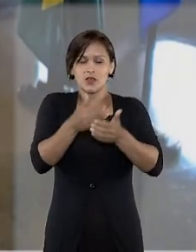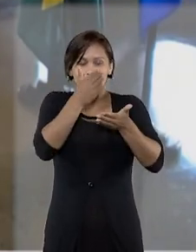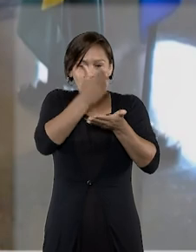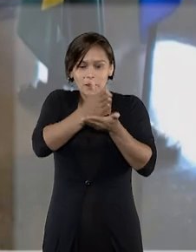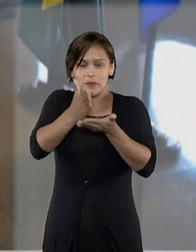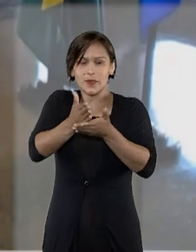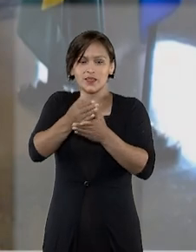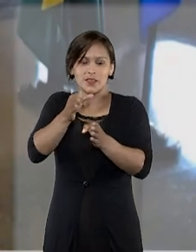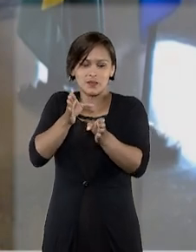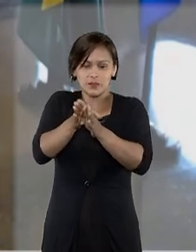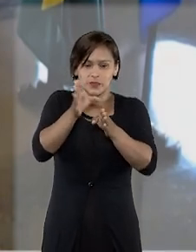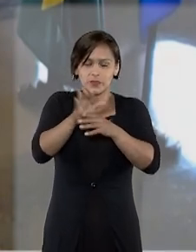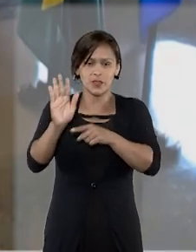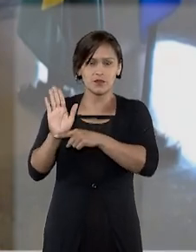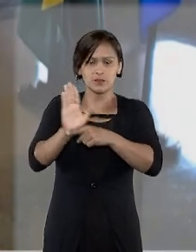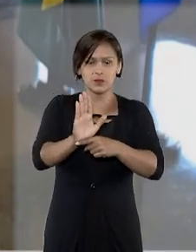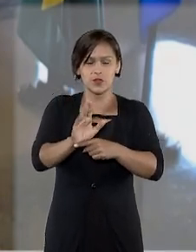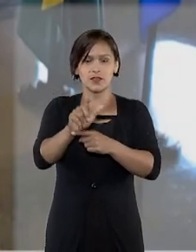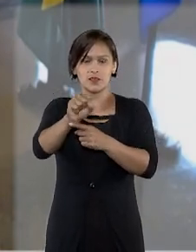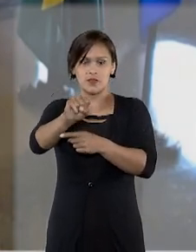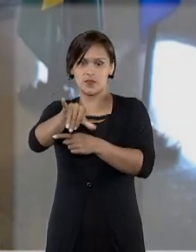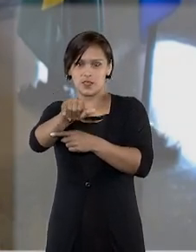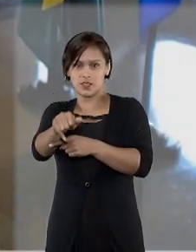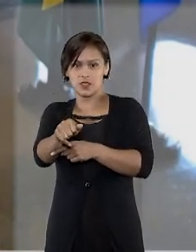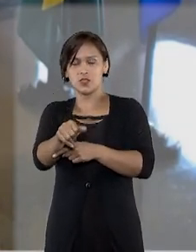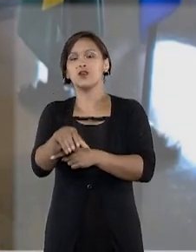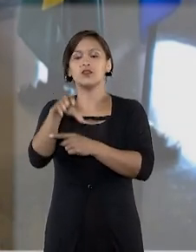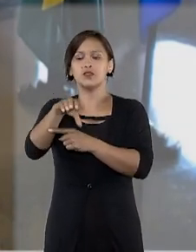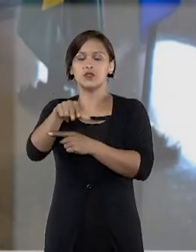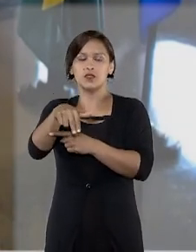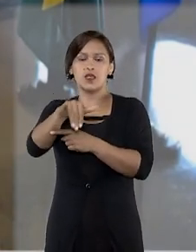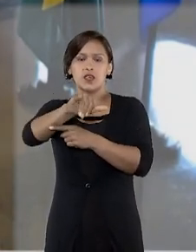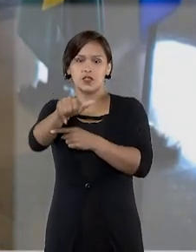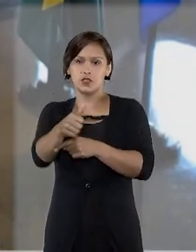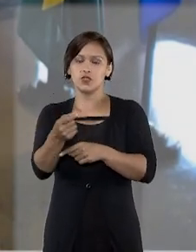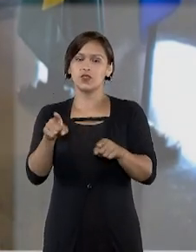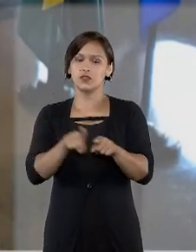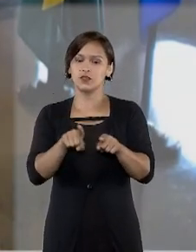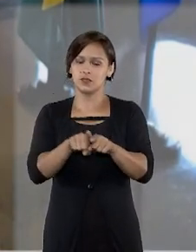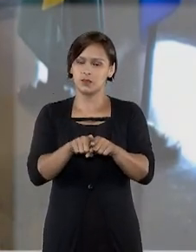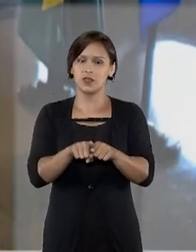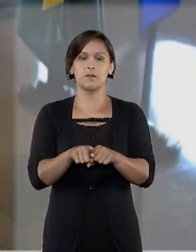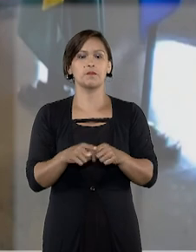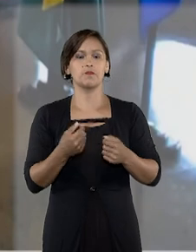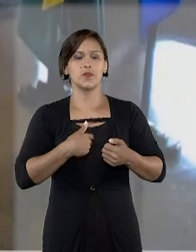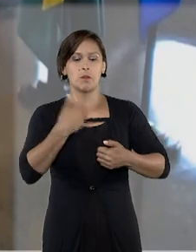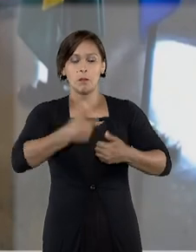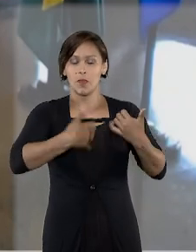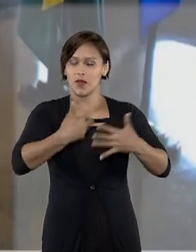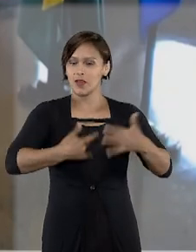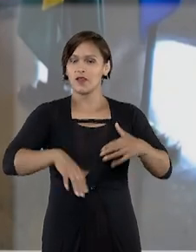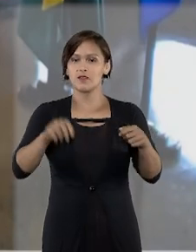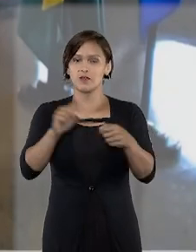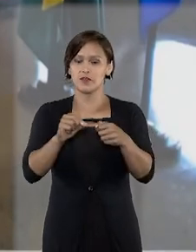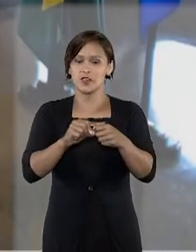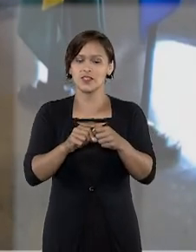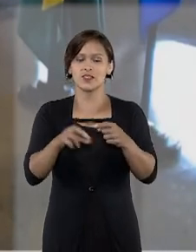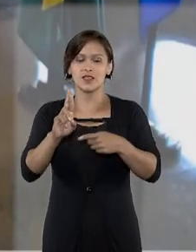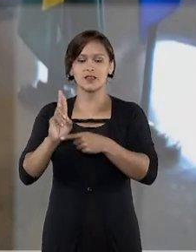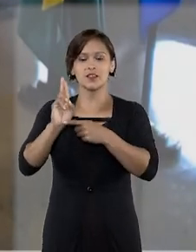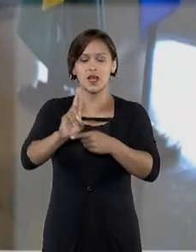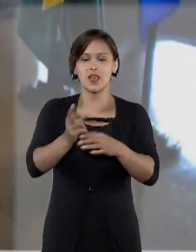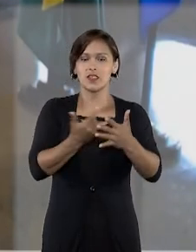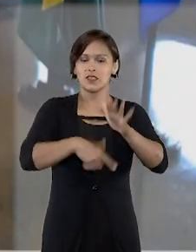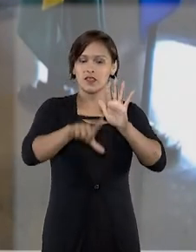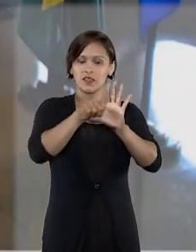de contribuição no STJ e no Conselho da Justiça Federal para cumprir e respaldar